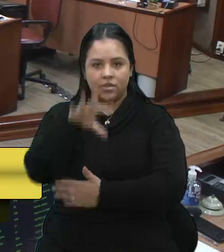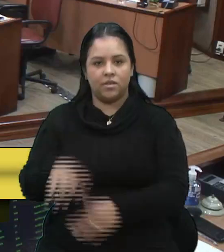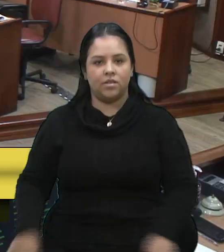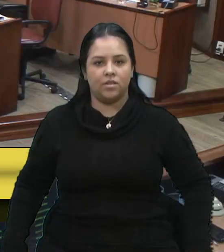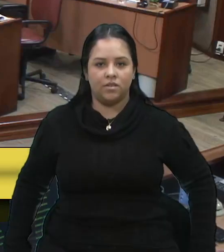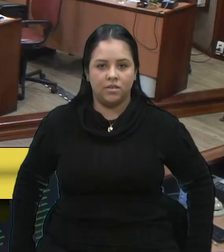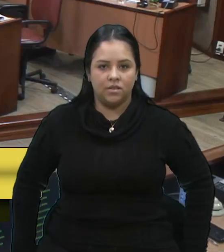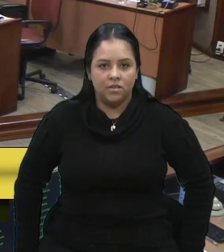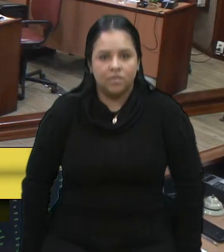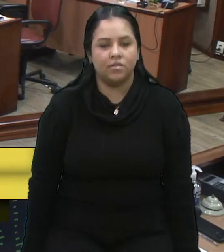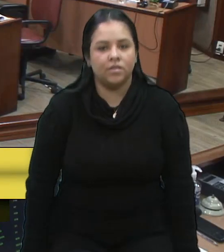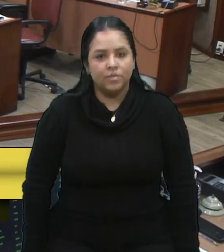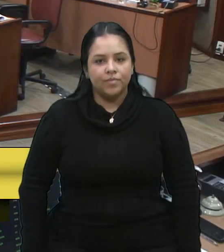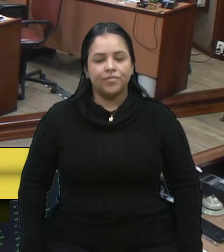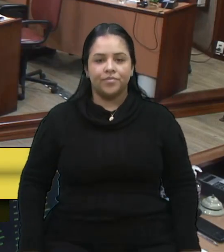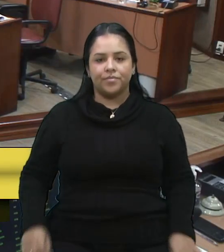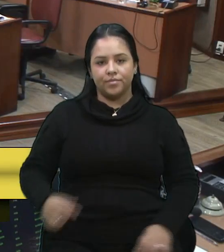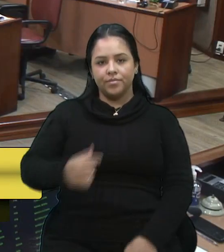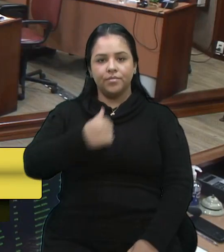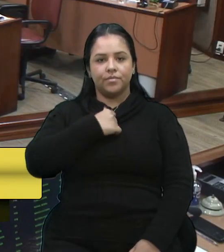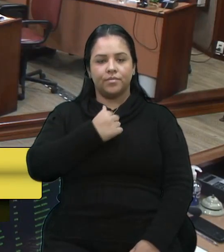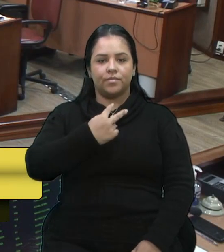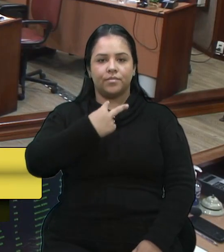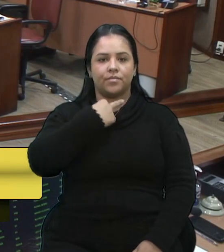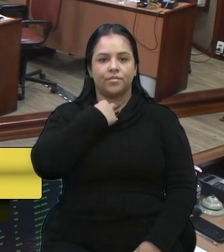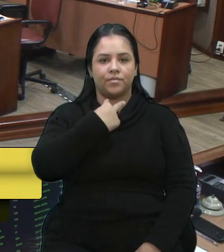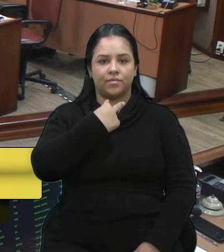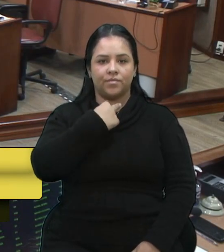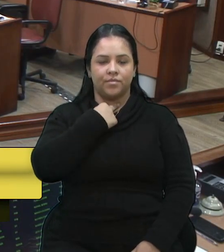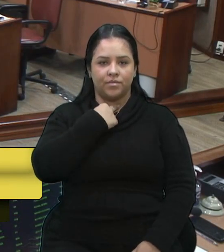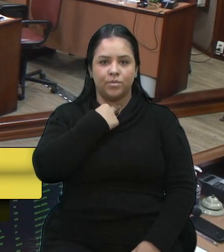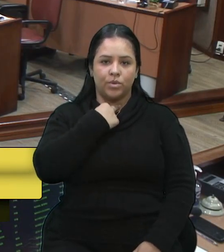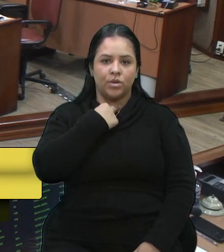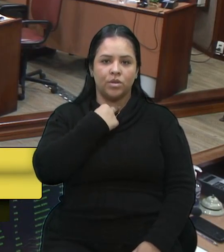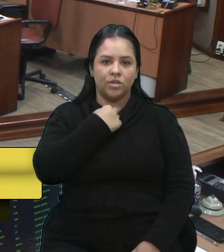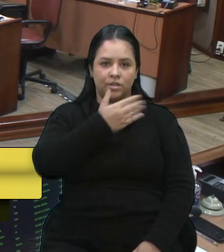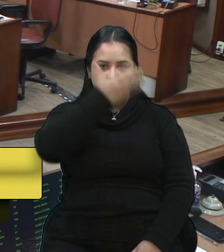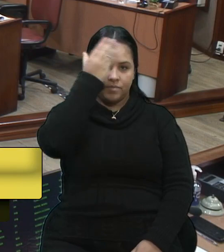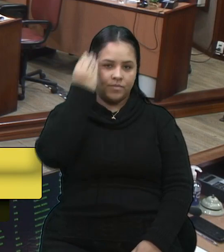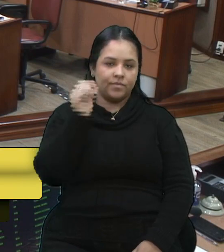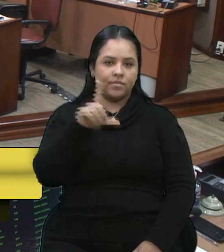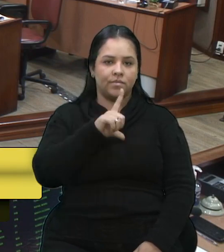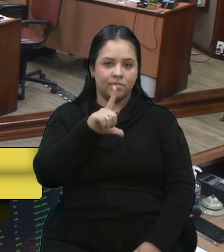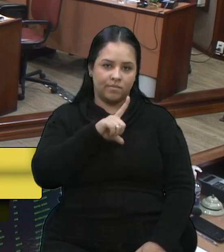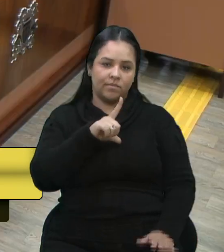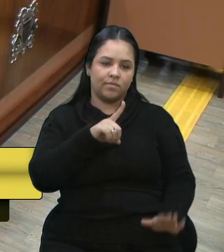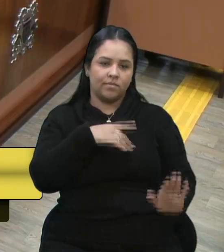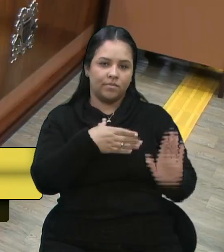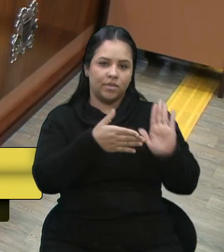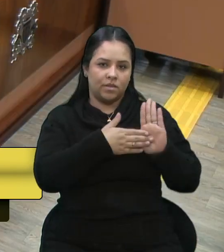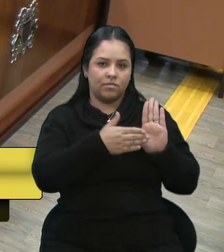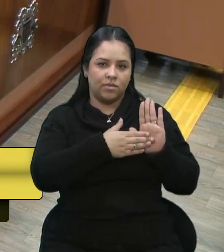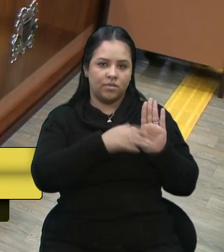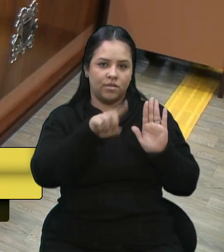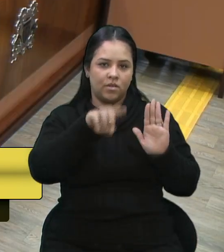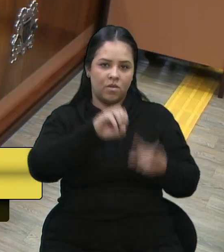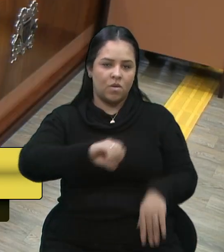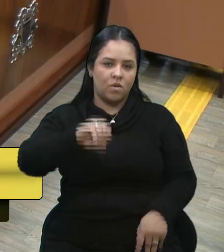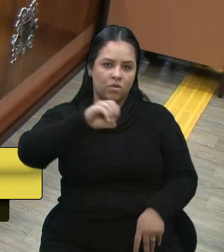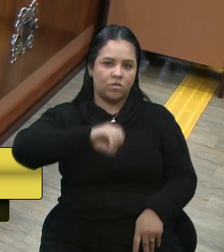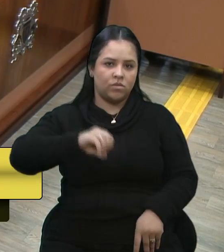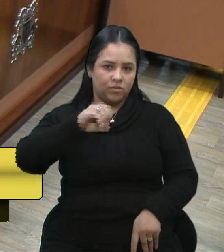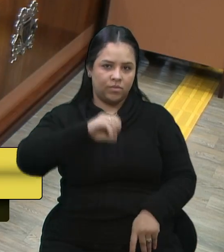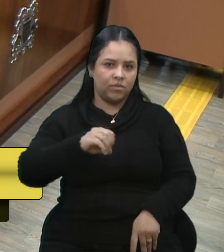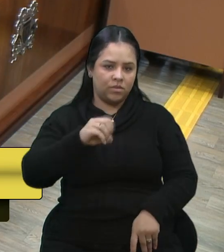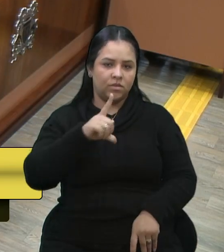Eu não poderia também deixar de fazer essa menção nessa pauta de excelência que é a regularização